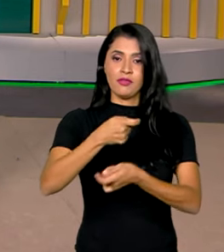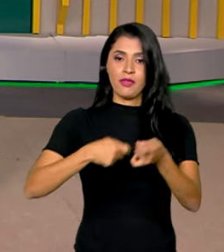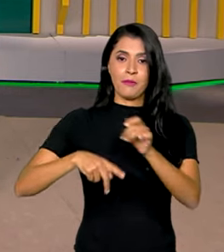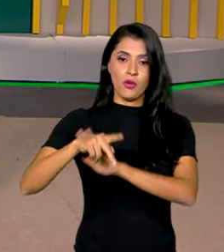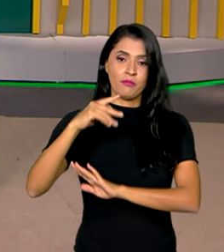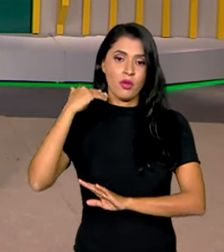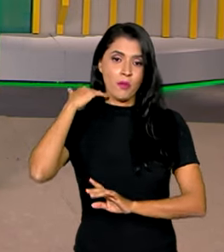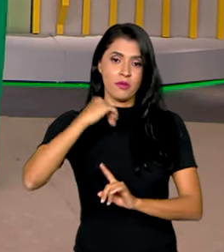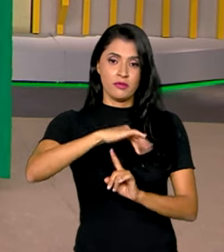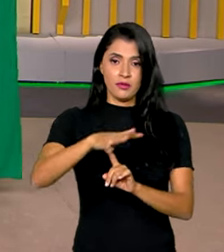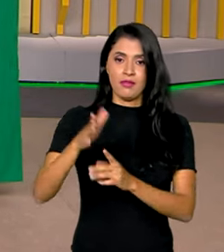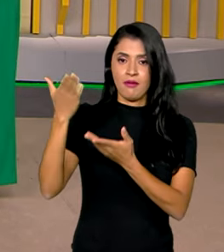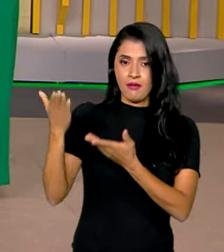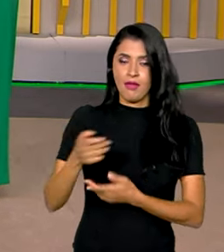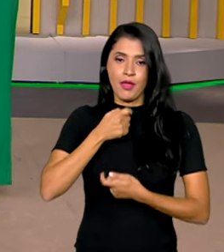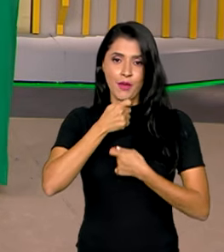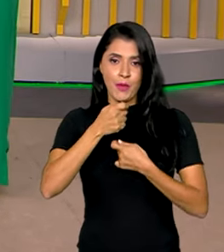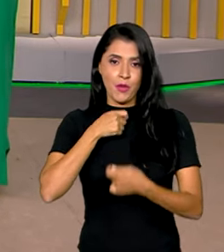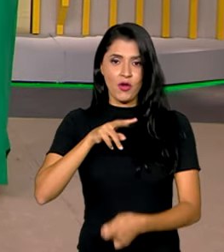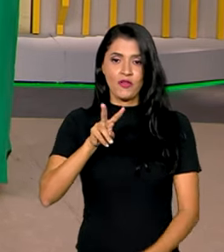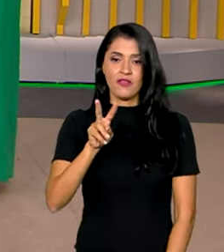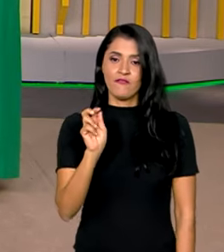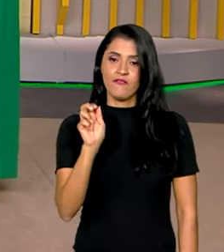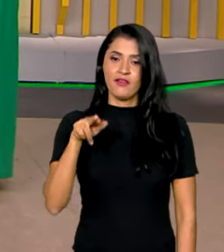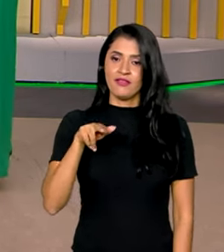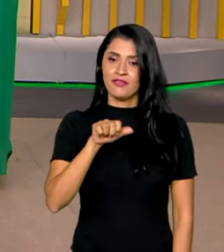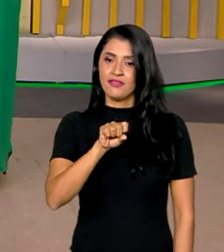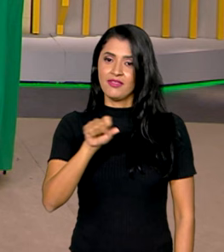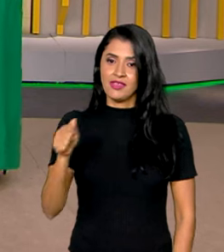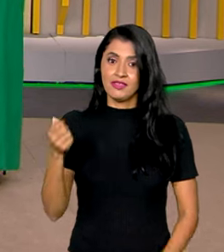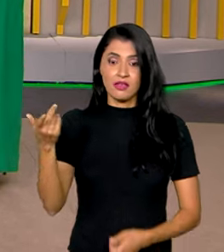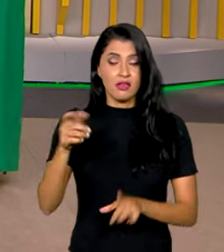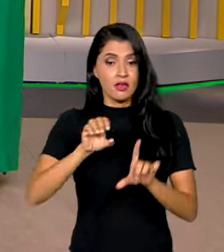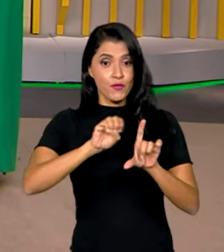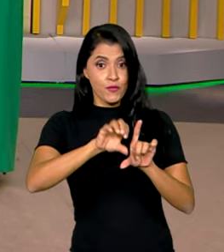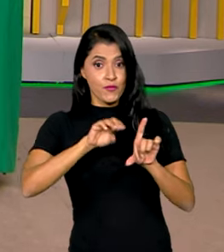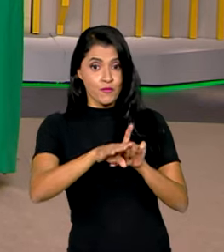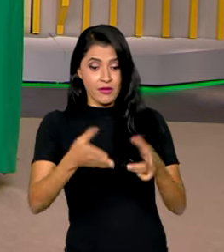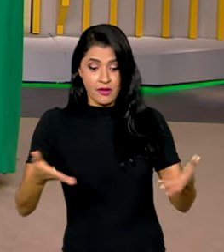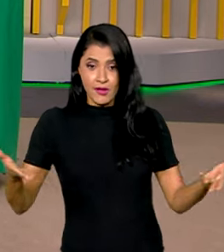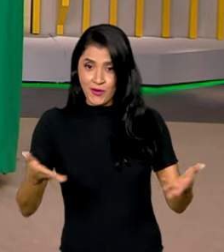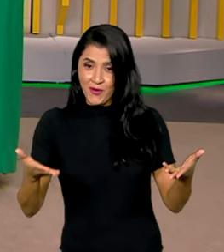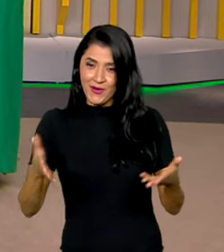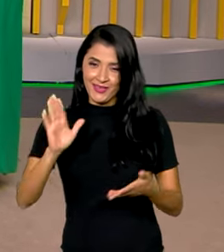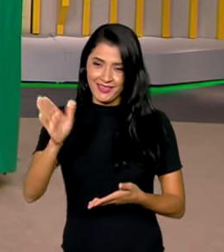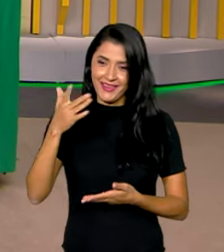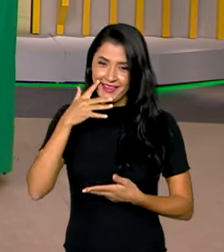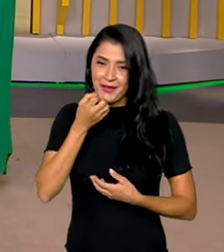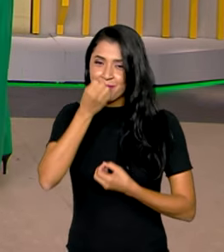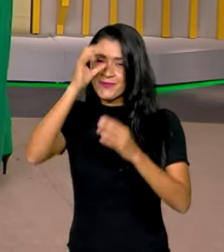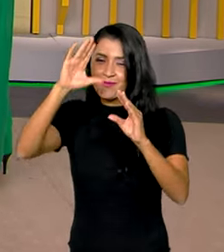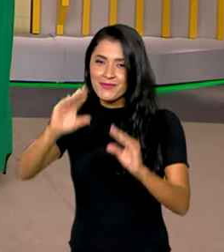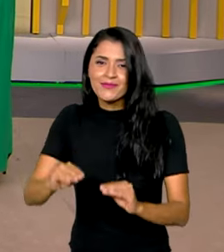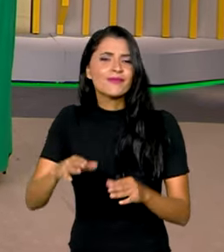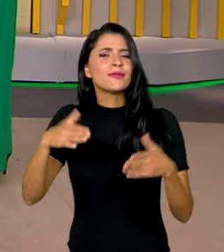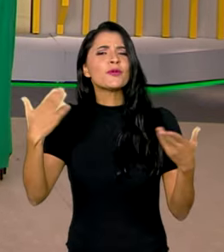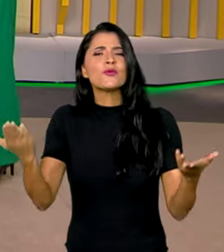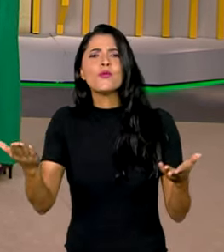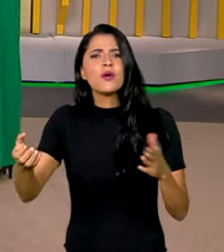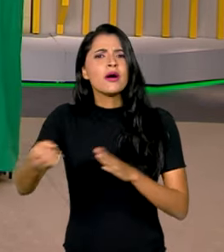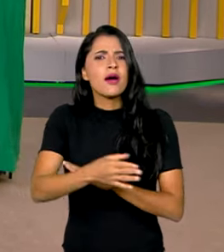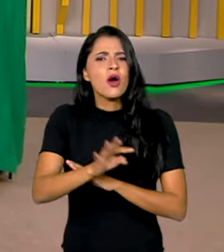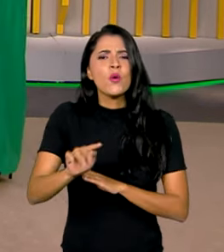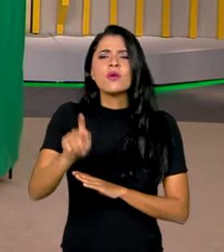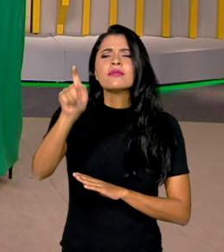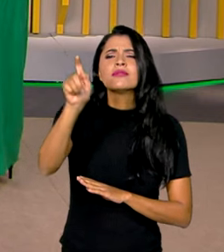é a repórter Vanessa Casalino, que fala ao vivo agora já com a gente. Boa noite, Vanessa. Qual a nova taxa